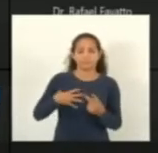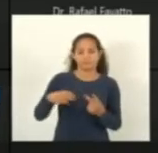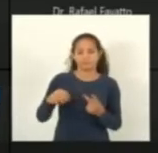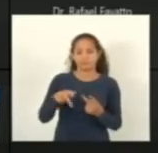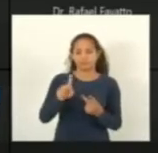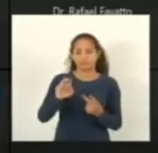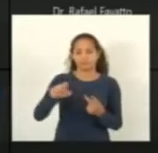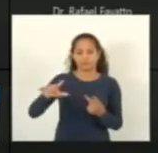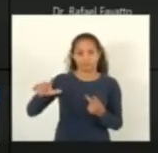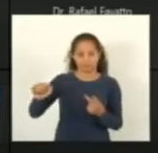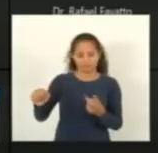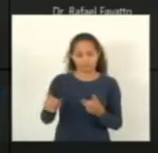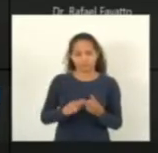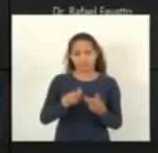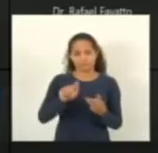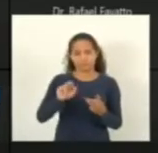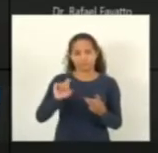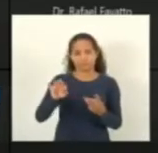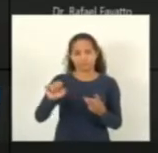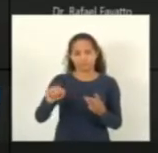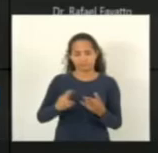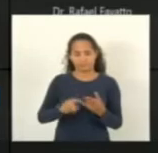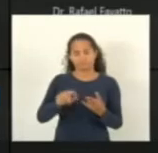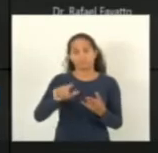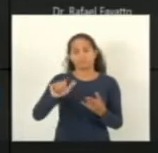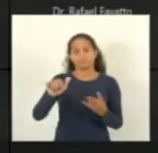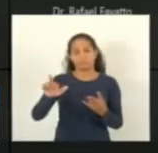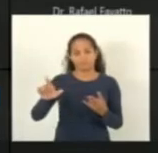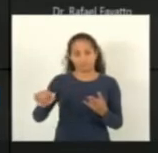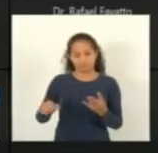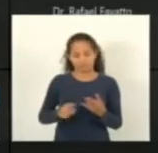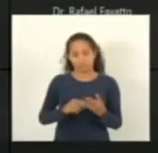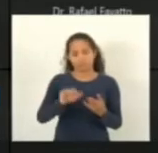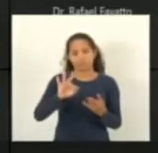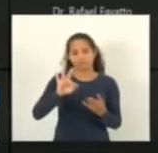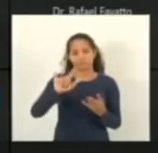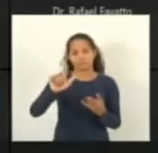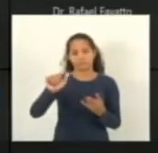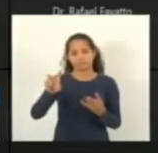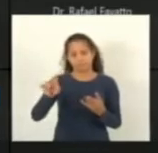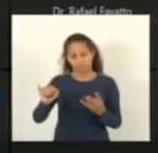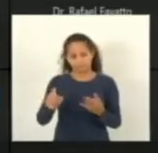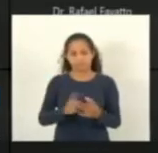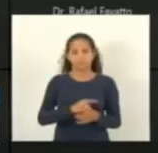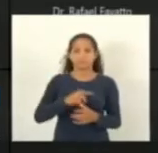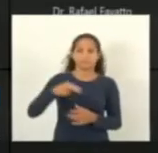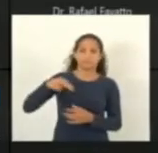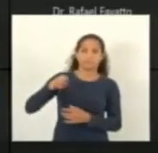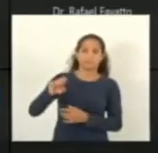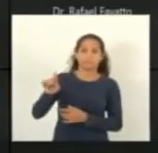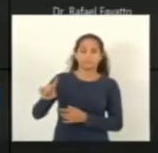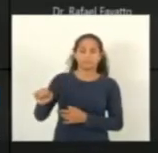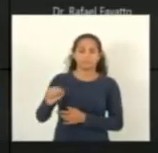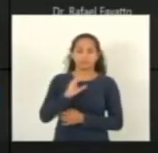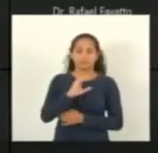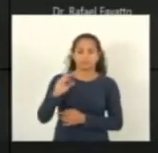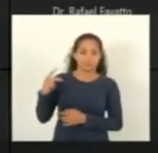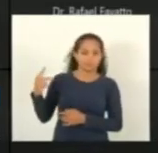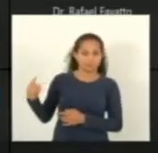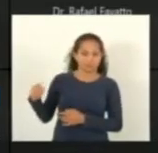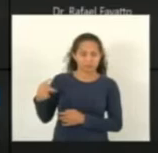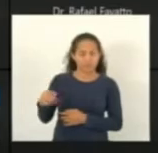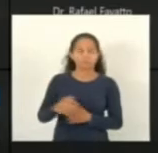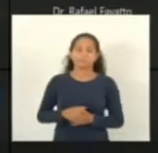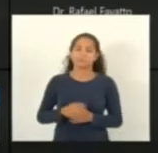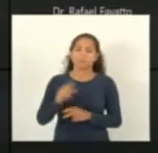Camila Fravo e Gustavo aos seus filhos Carlinhos Misse a Neusa a sua cunhada enfim ao povo